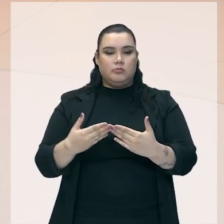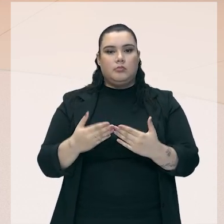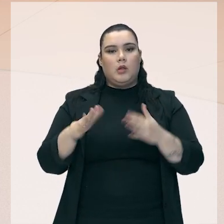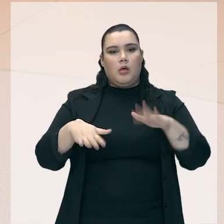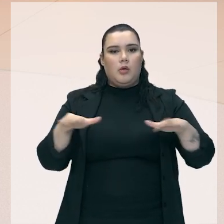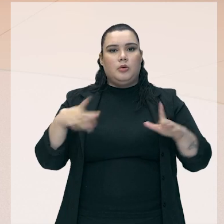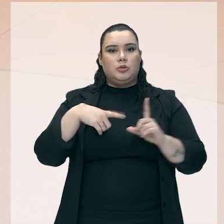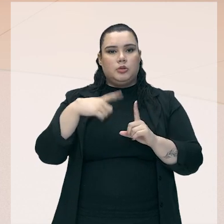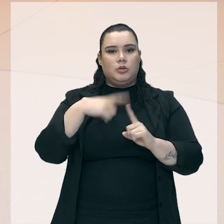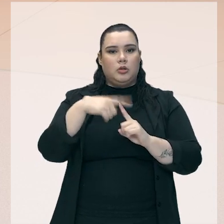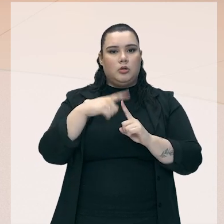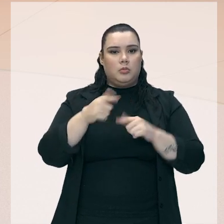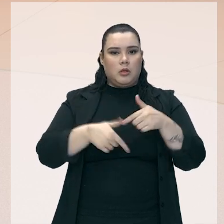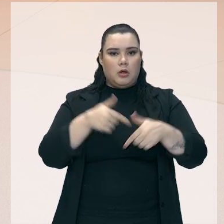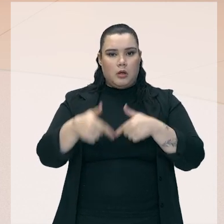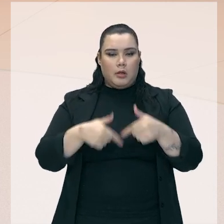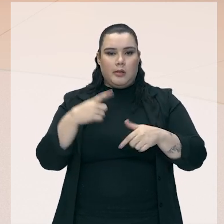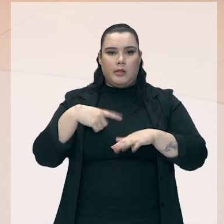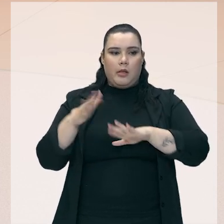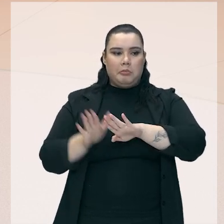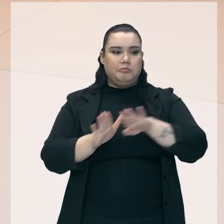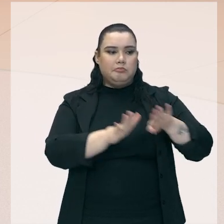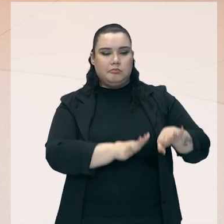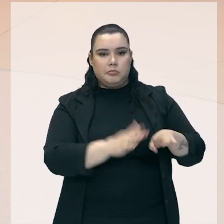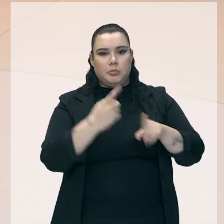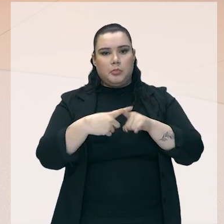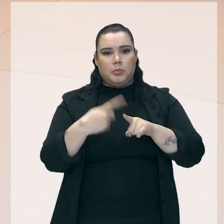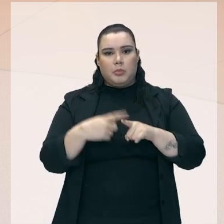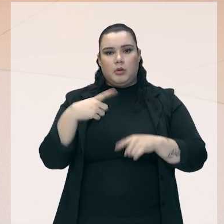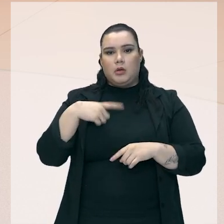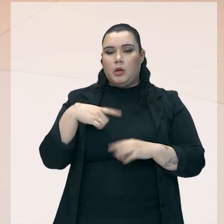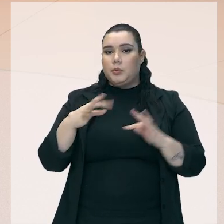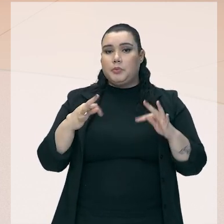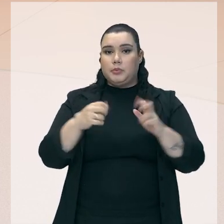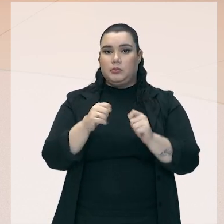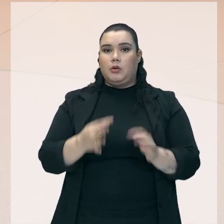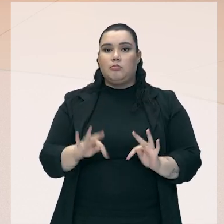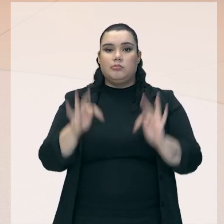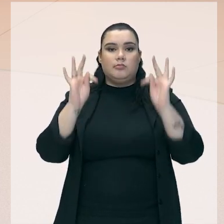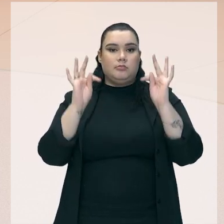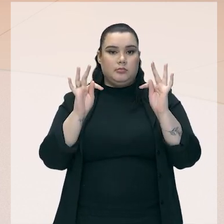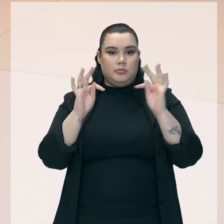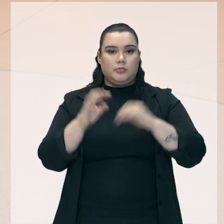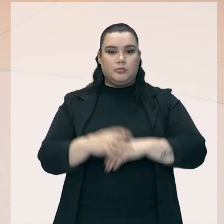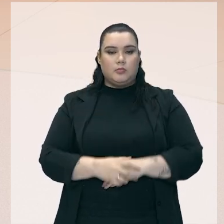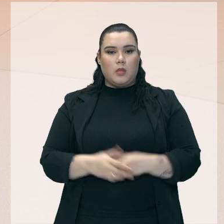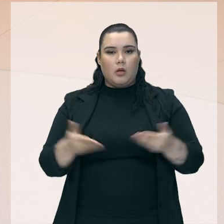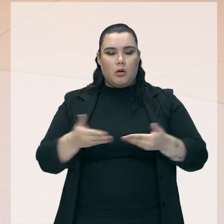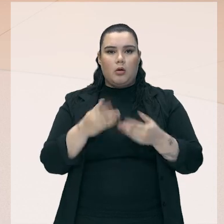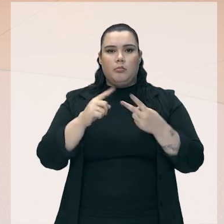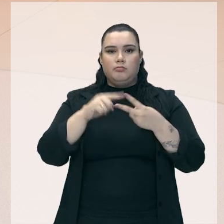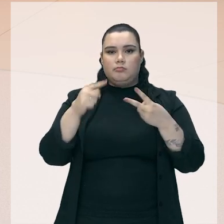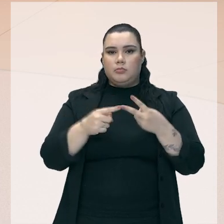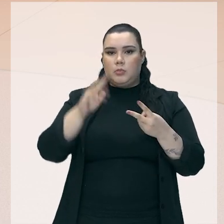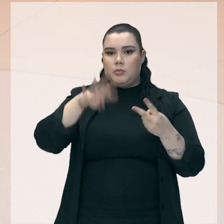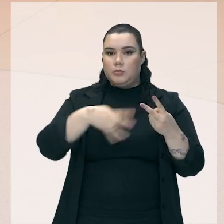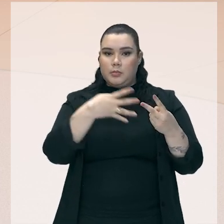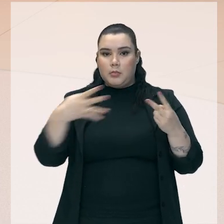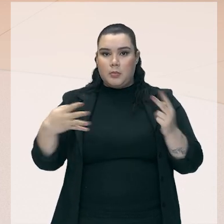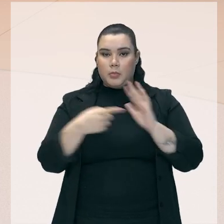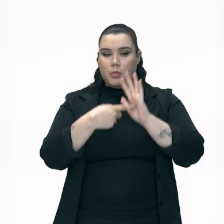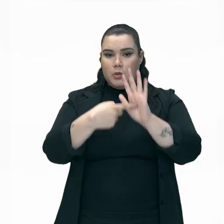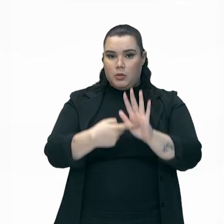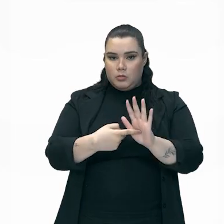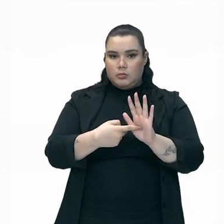trabalho têm sido realmente deixados de lado, porque está ficando tudo automatizado. A gente vai ver agora duas tabelas que mostram aí,